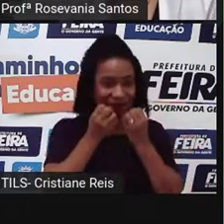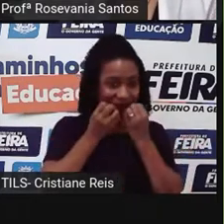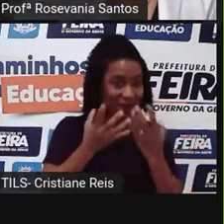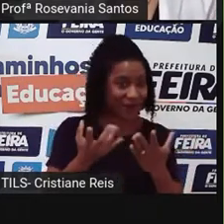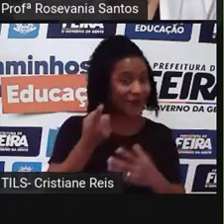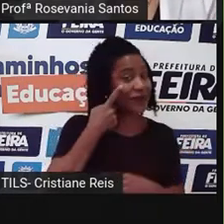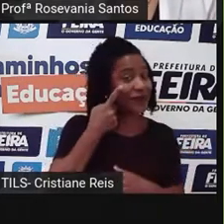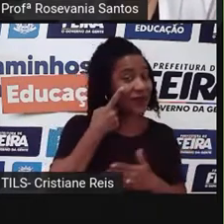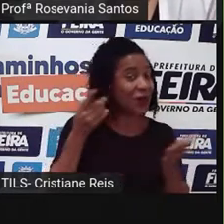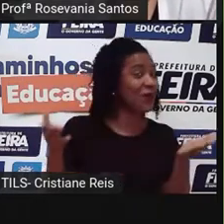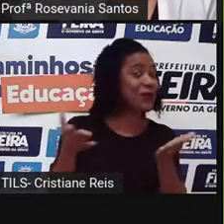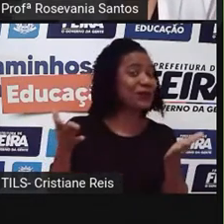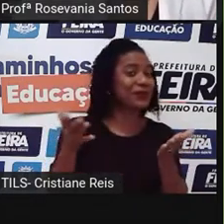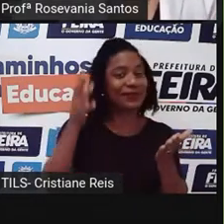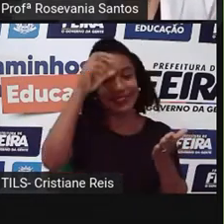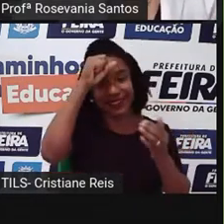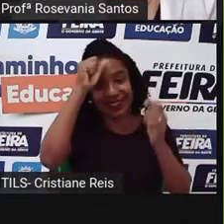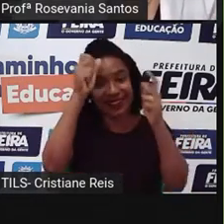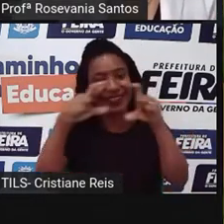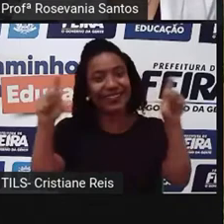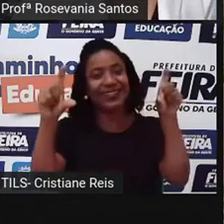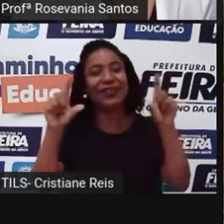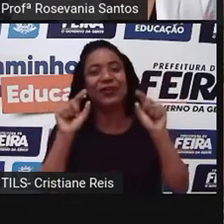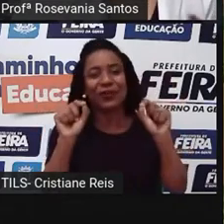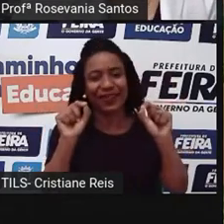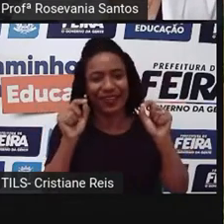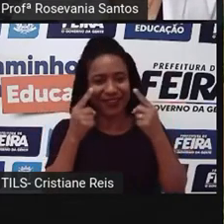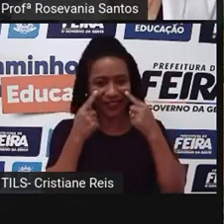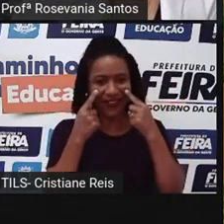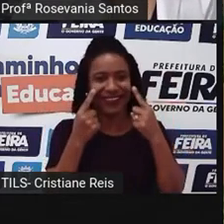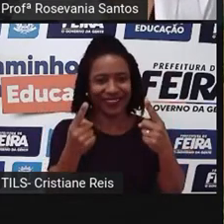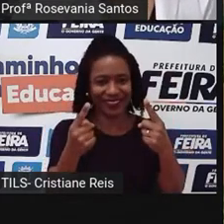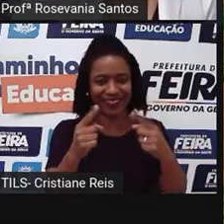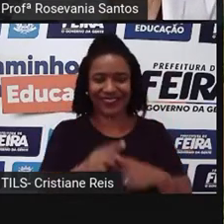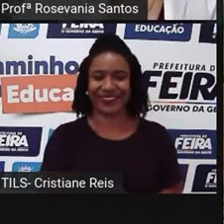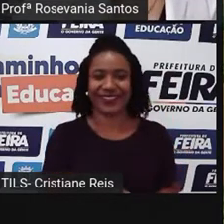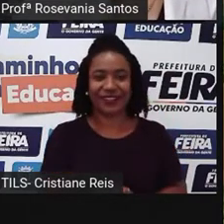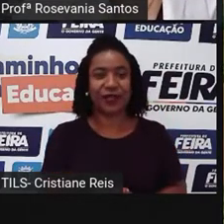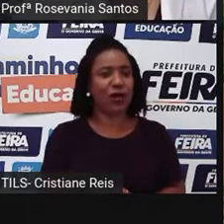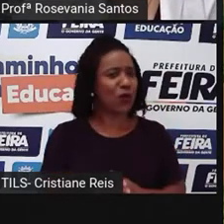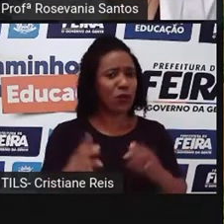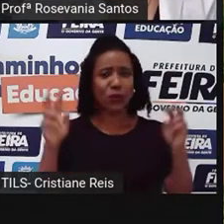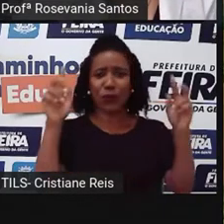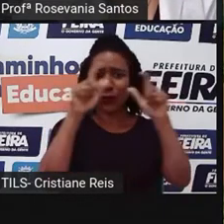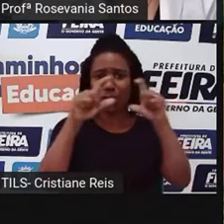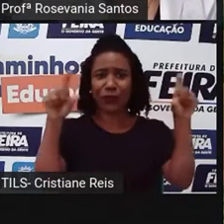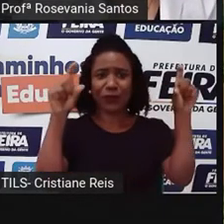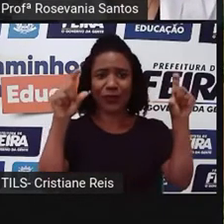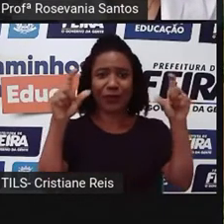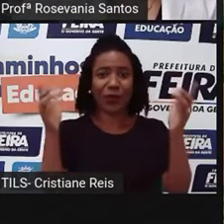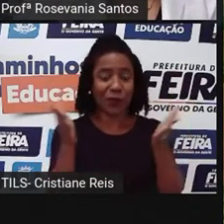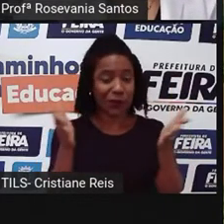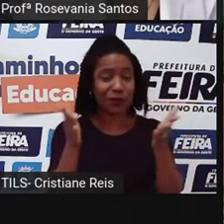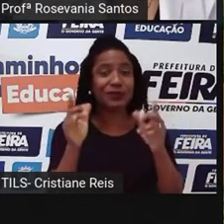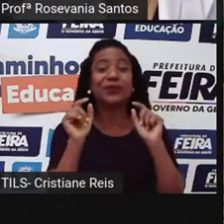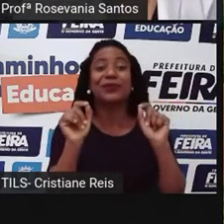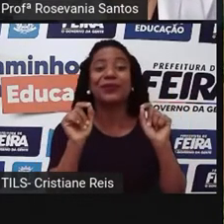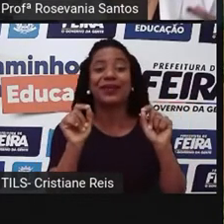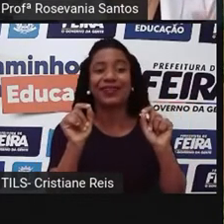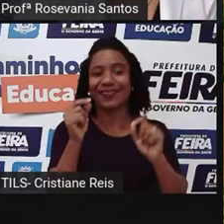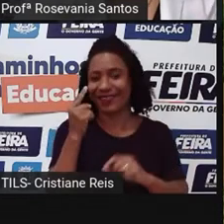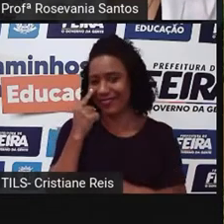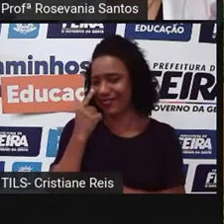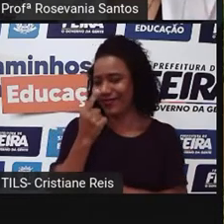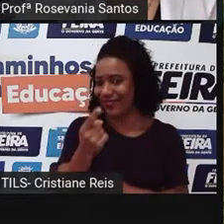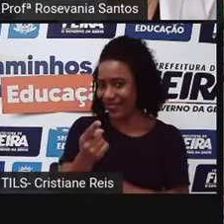bora ver o a gente tem na aula de hoje. O que será esse tema da aula de hoje? Olha, eu já botei uma paisagem atrás, já, para